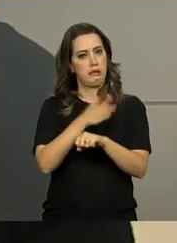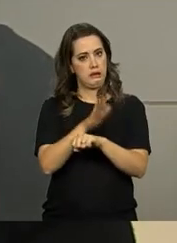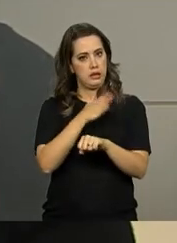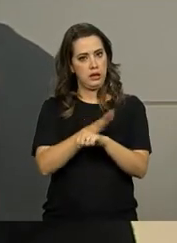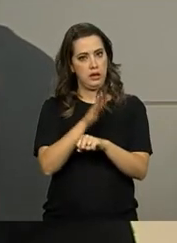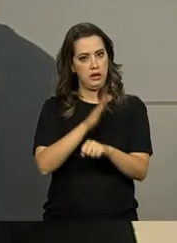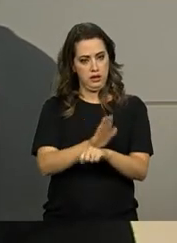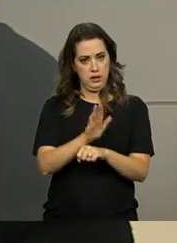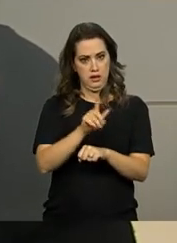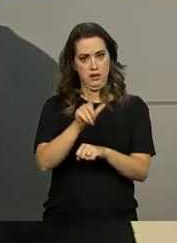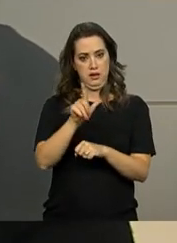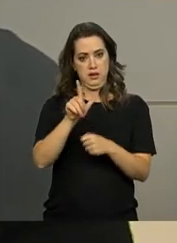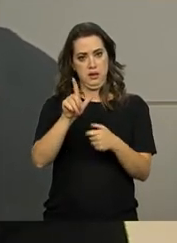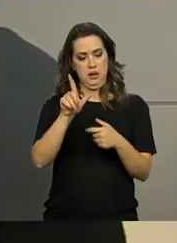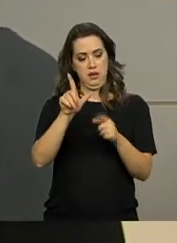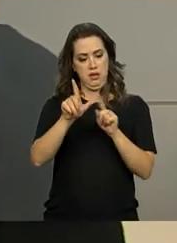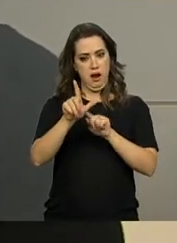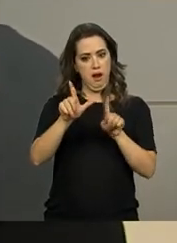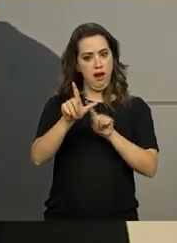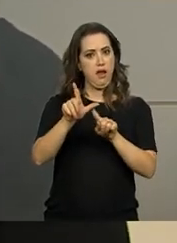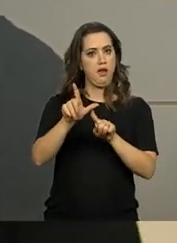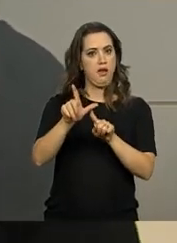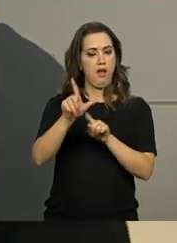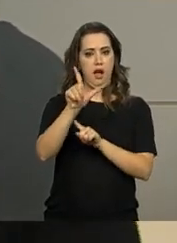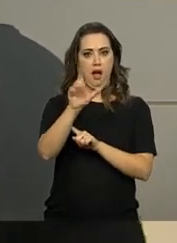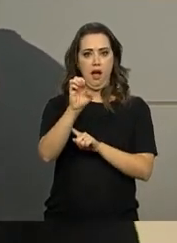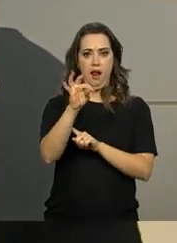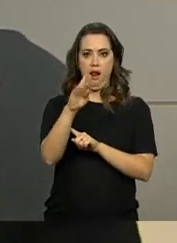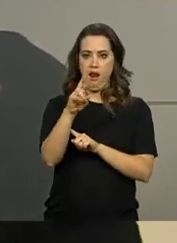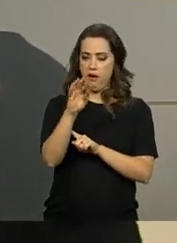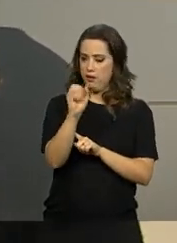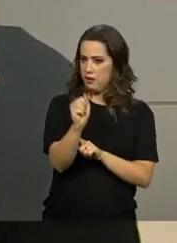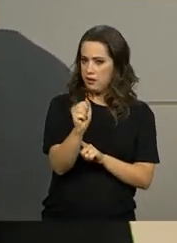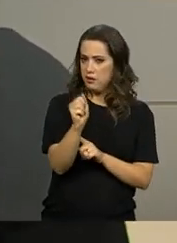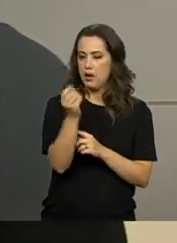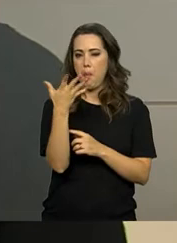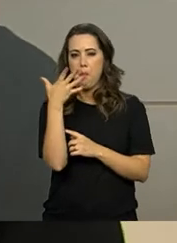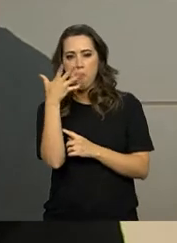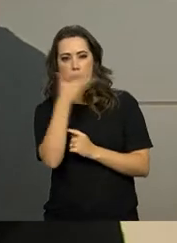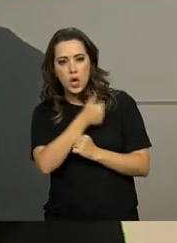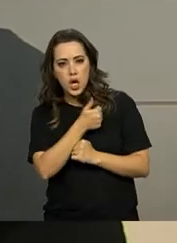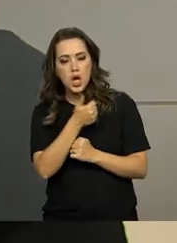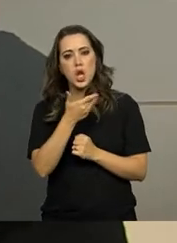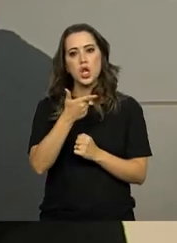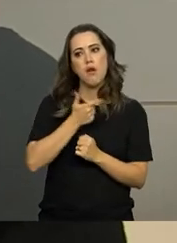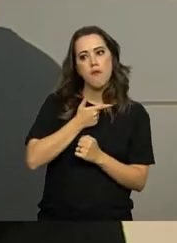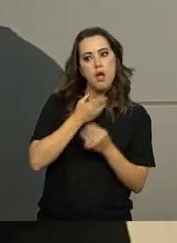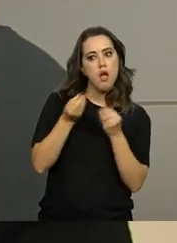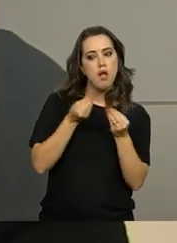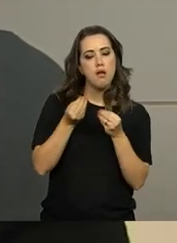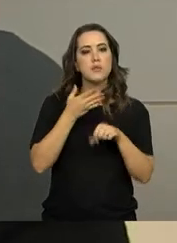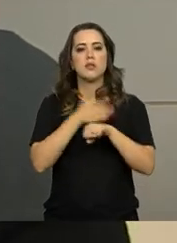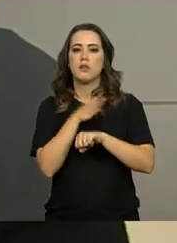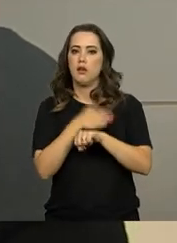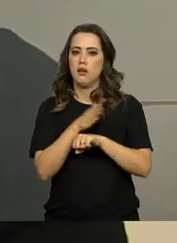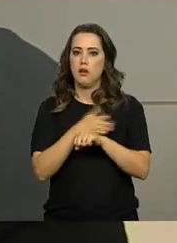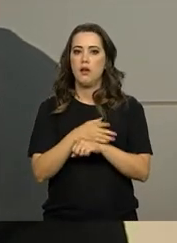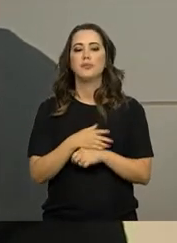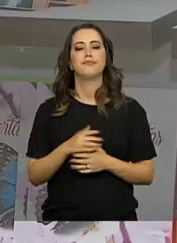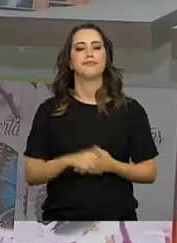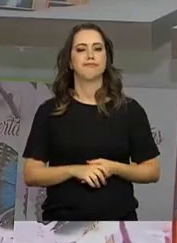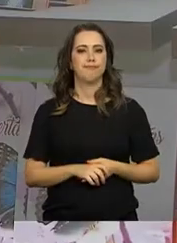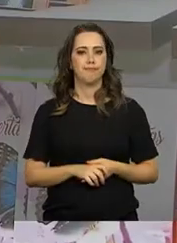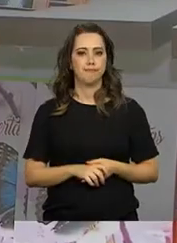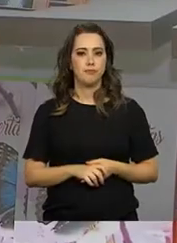escrevendo muito no computador, está esquecendo de escrever mais a caneta. Então, teste, treine, para que no dia, no primeiro domingo, ele possa demonstrar tudo o que